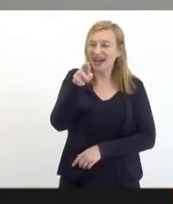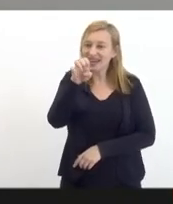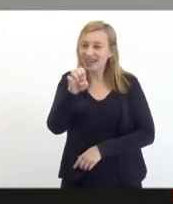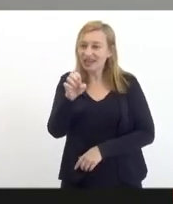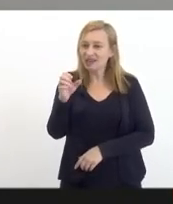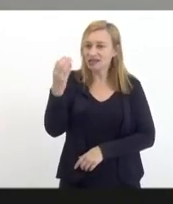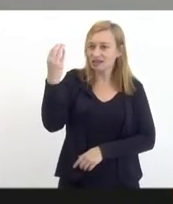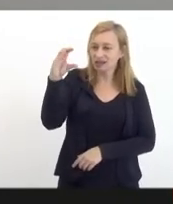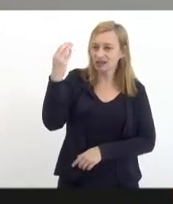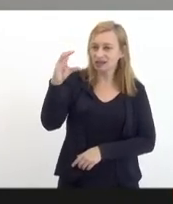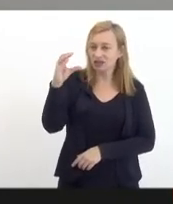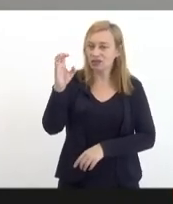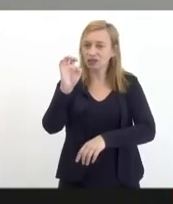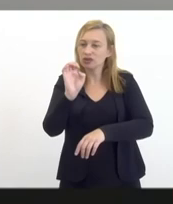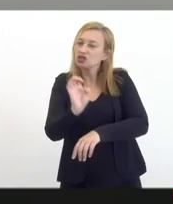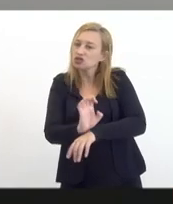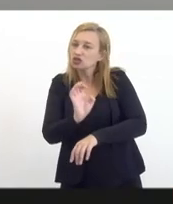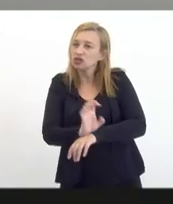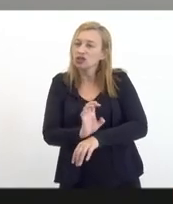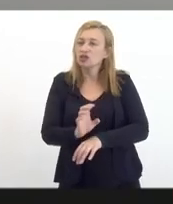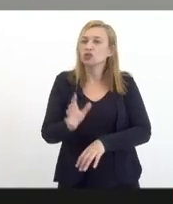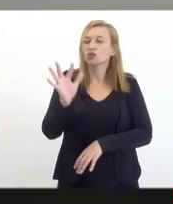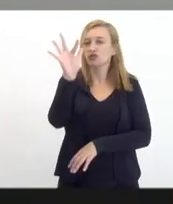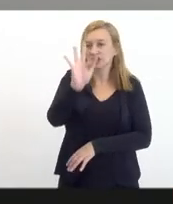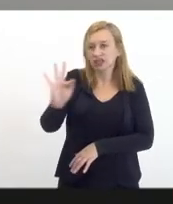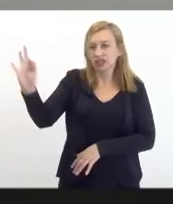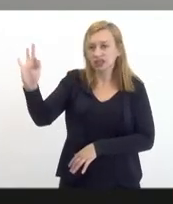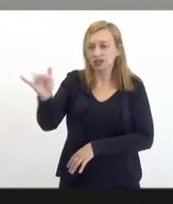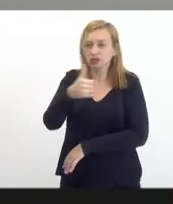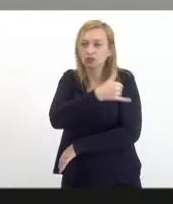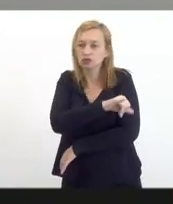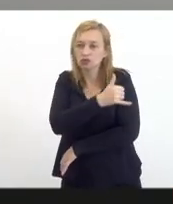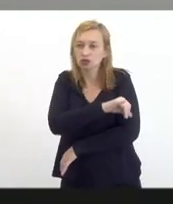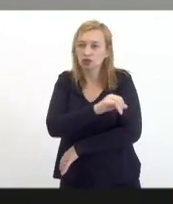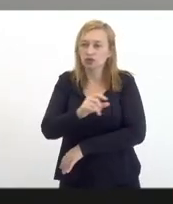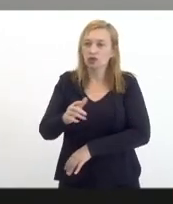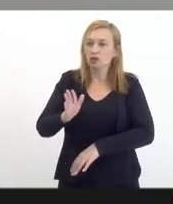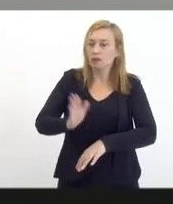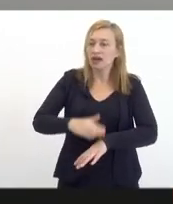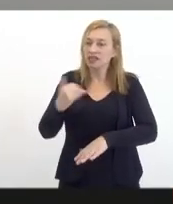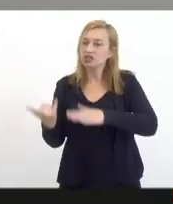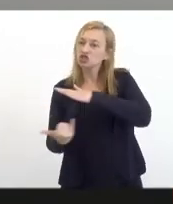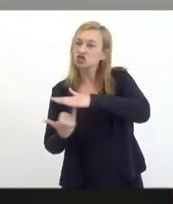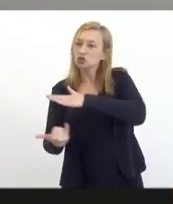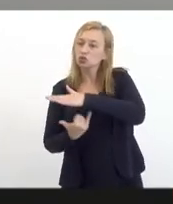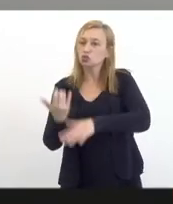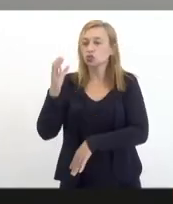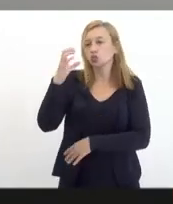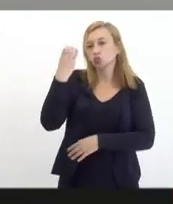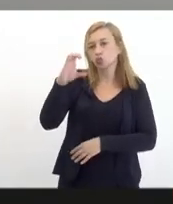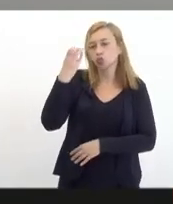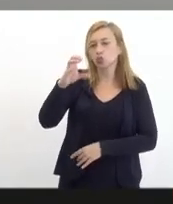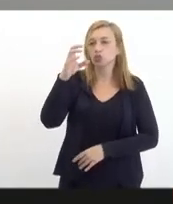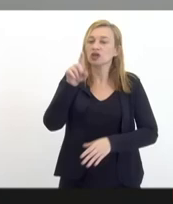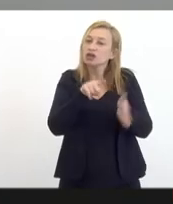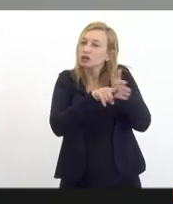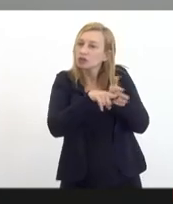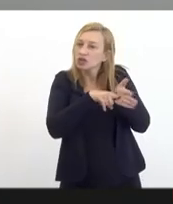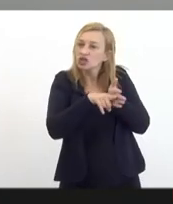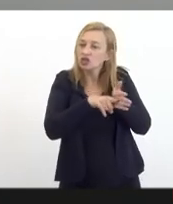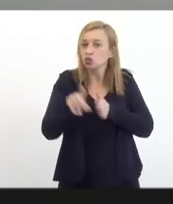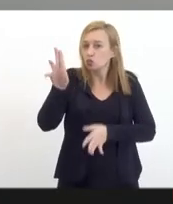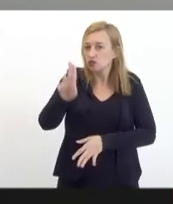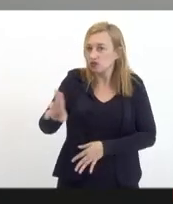o Rio de Janeiro é o Estado da Federação do Brasil com a maior presença de instituições de ciência e de pesquisa seja